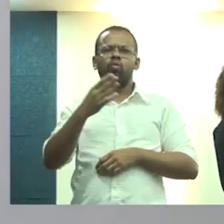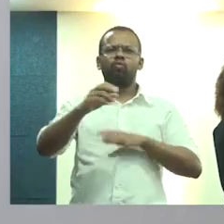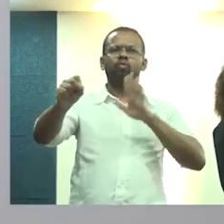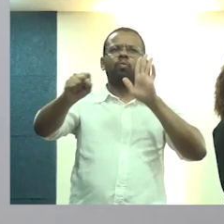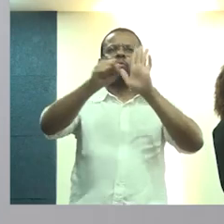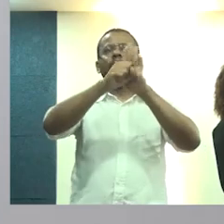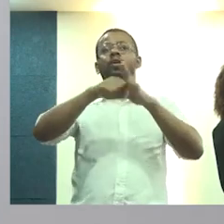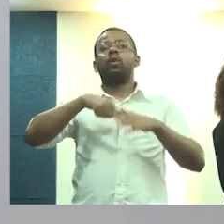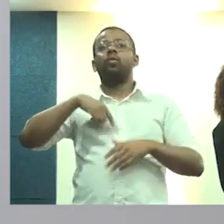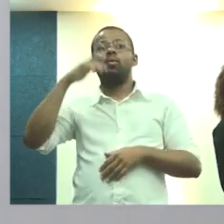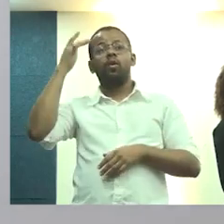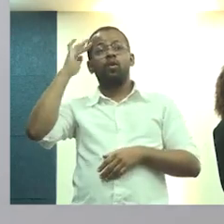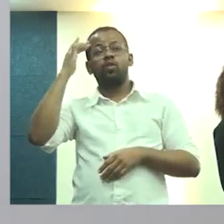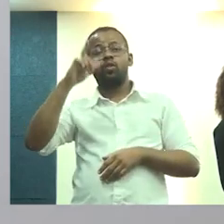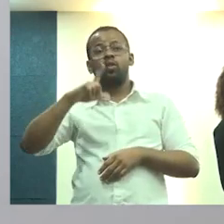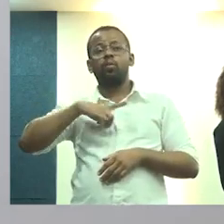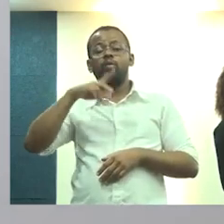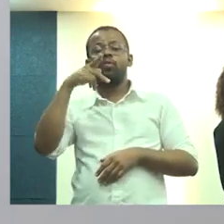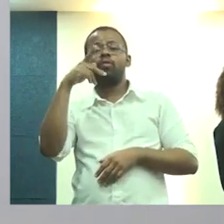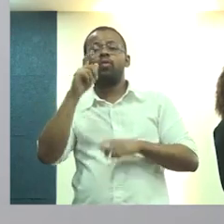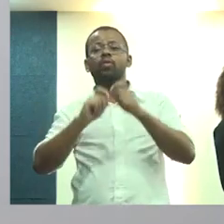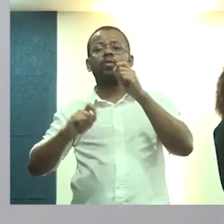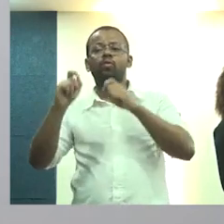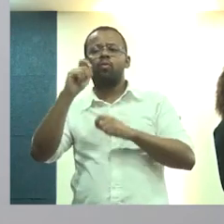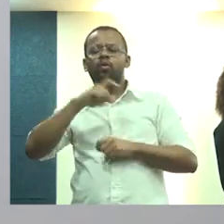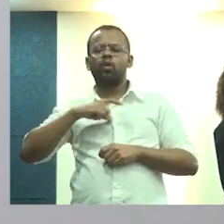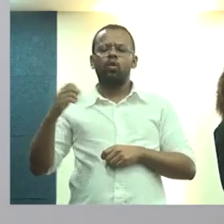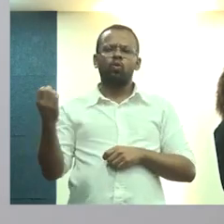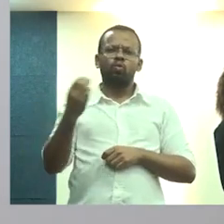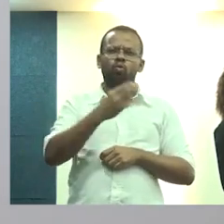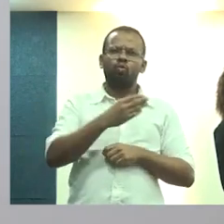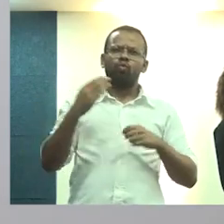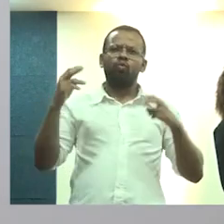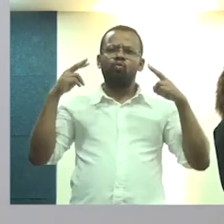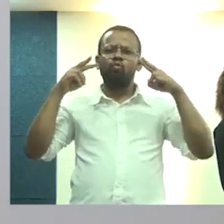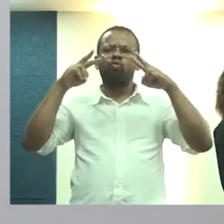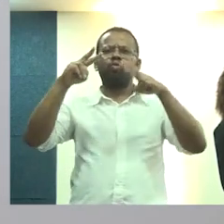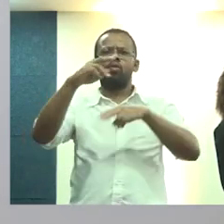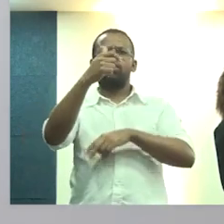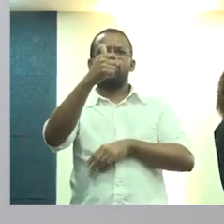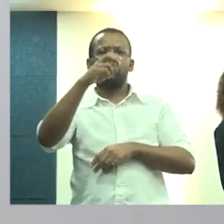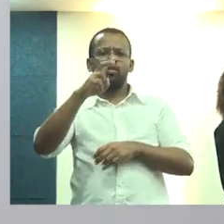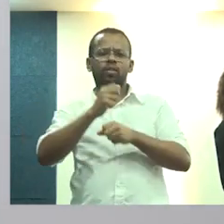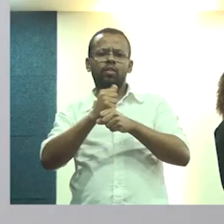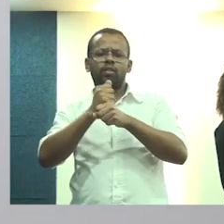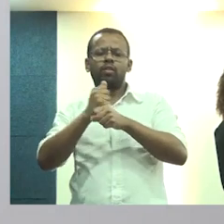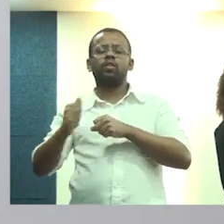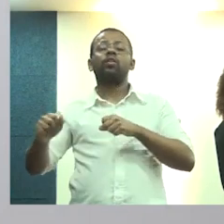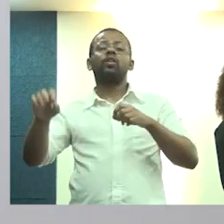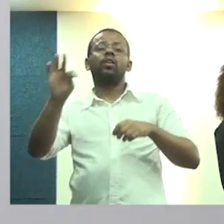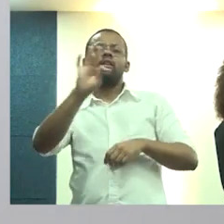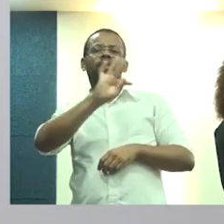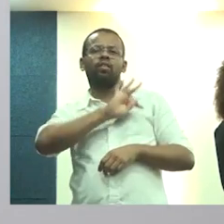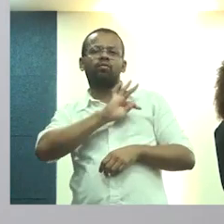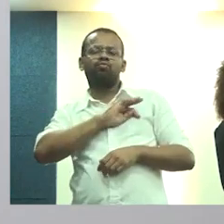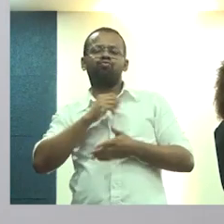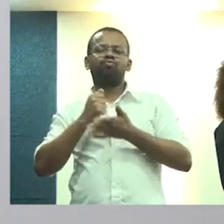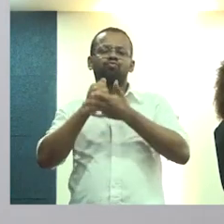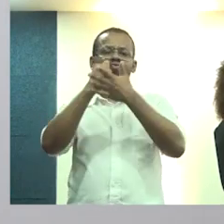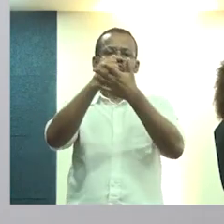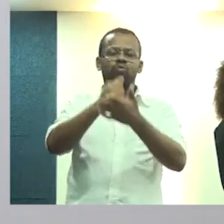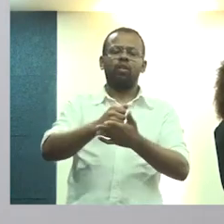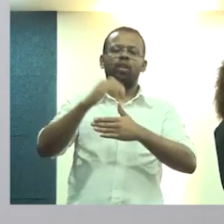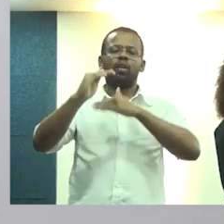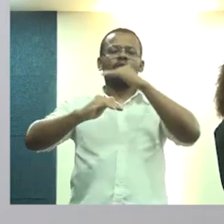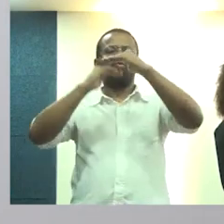é um novo marco. E eu acho que a gente está falando disso aqui com esse novo horizonte nos 15 anos da Lei de Assistência Técnica. É um marco, de fato, para a